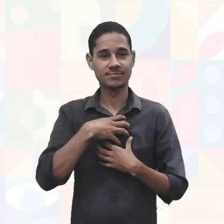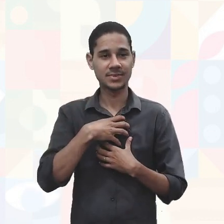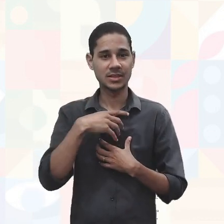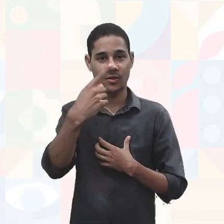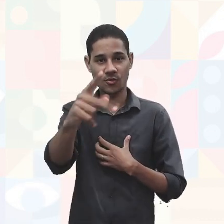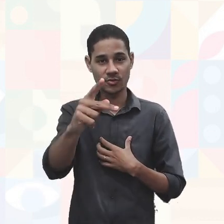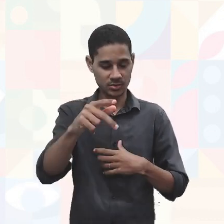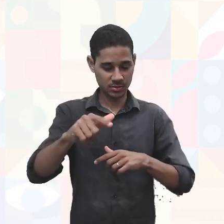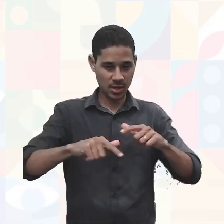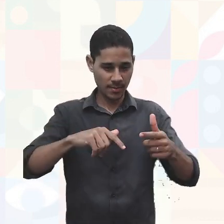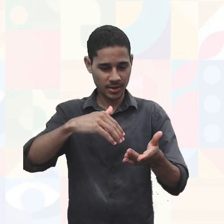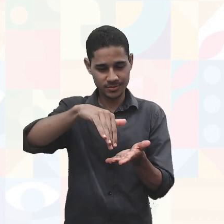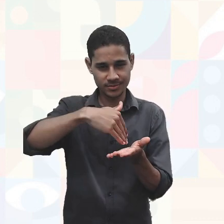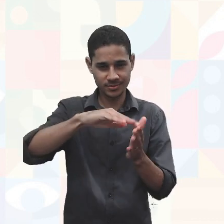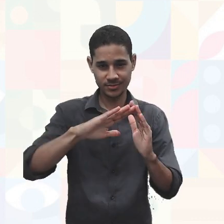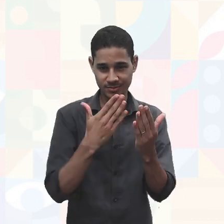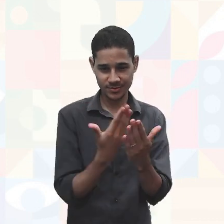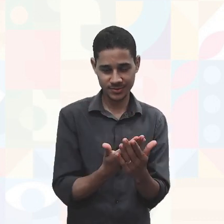como secretário escolar,